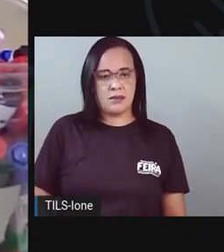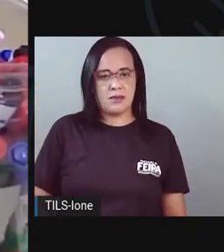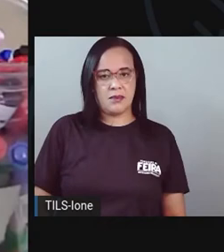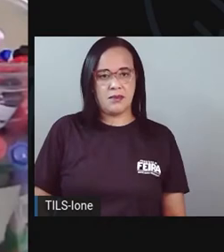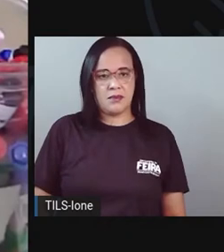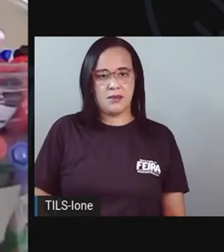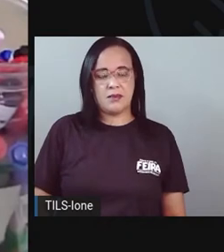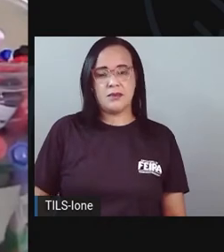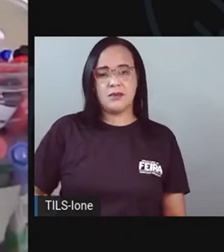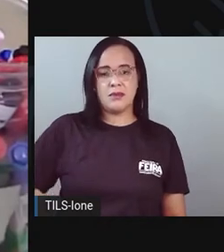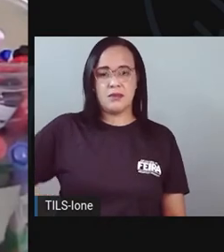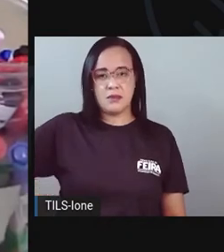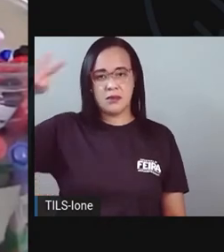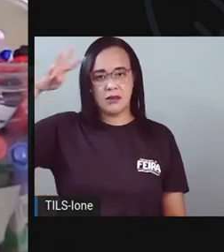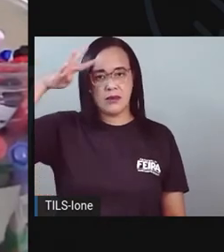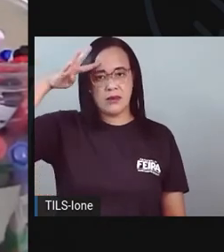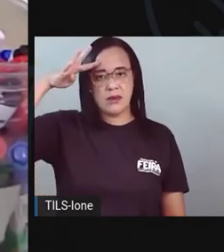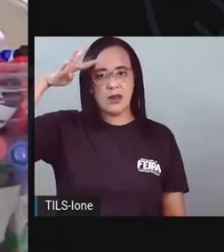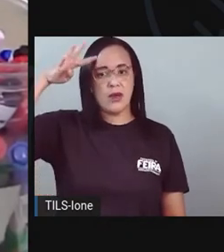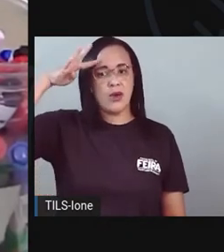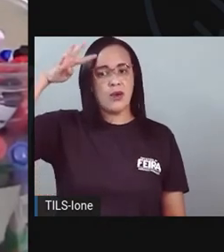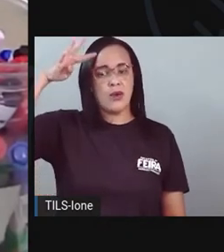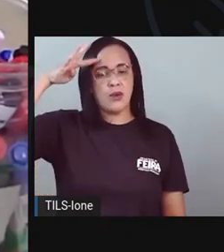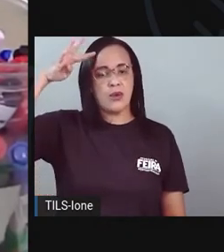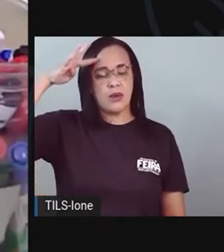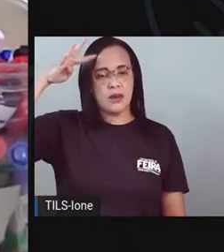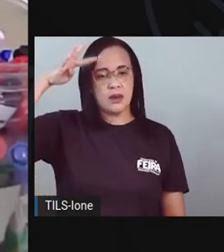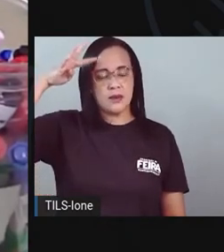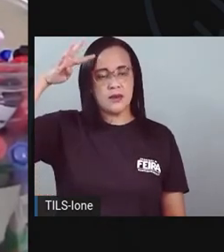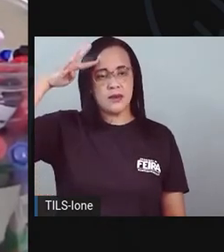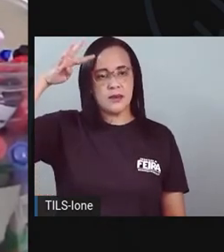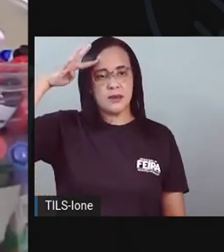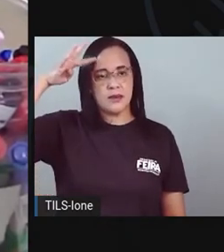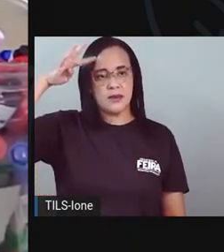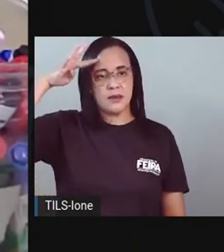Depois de terça-feira, eu tenho o quê, ó? Quarta.